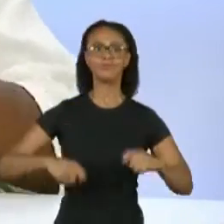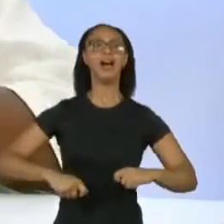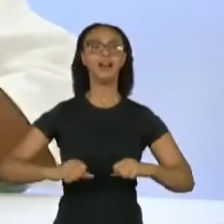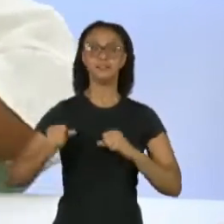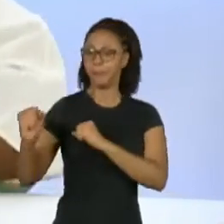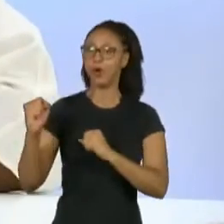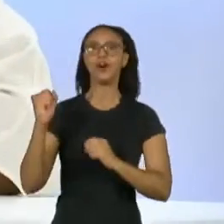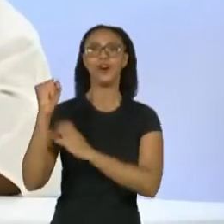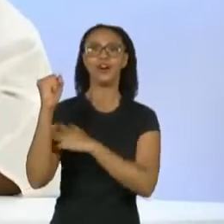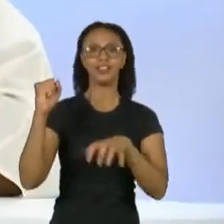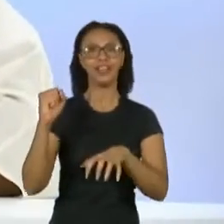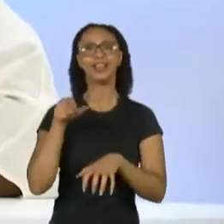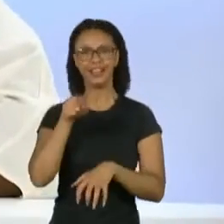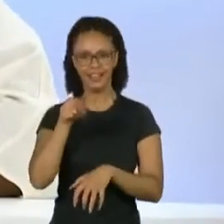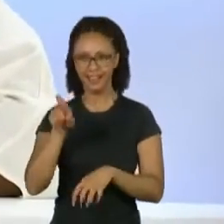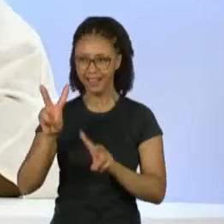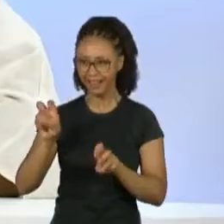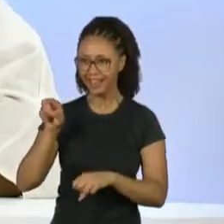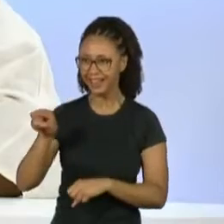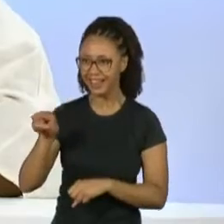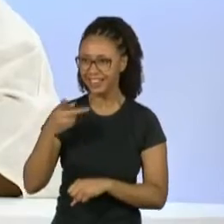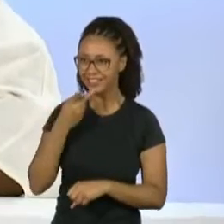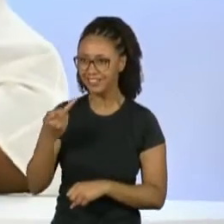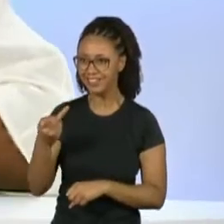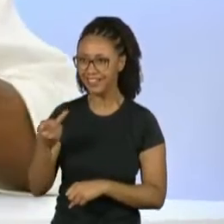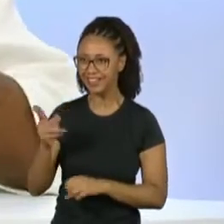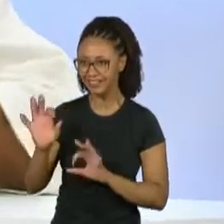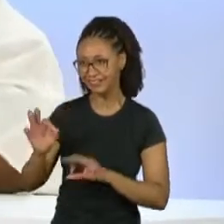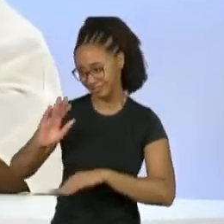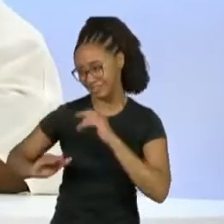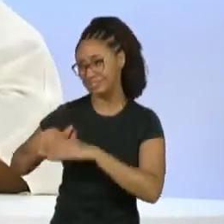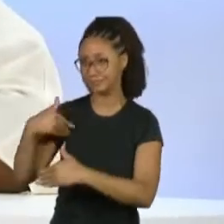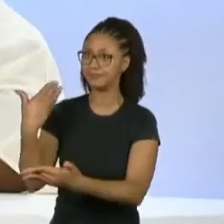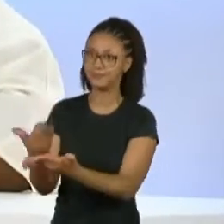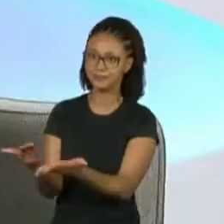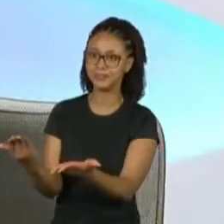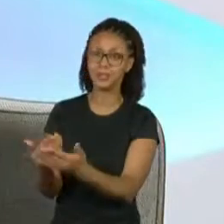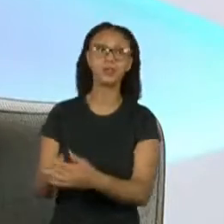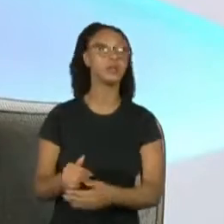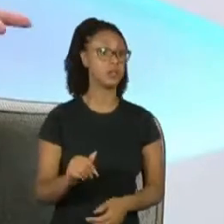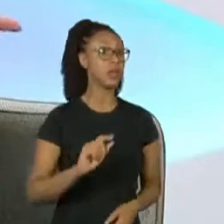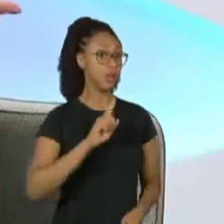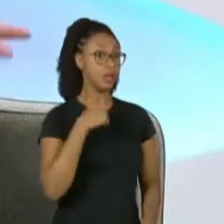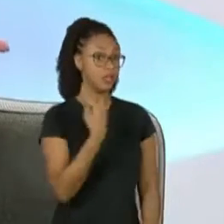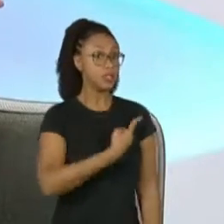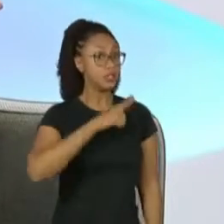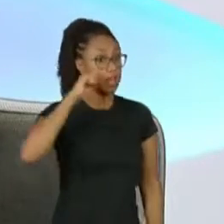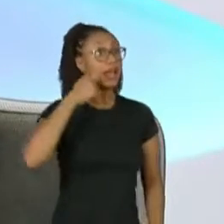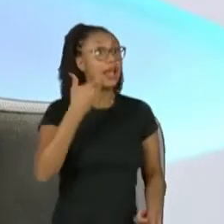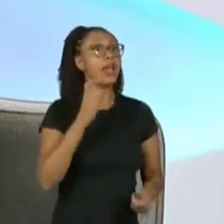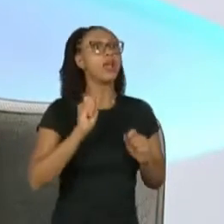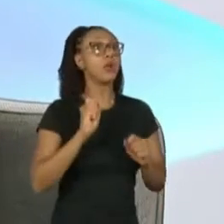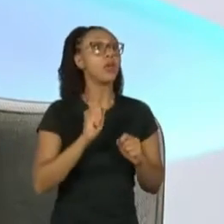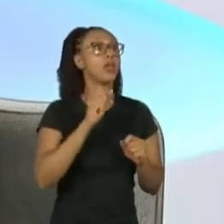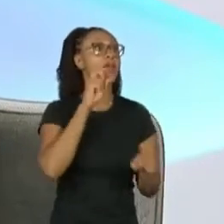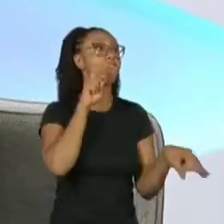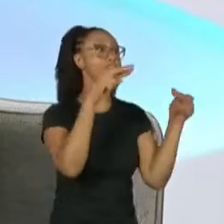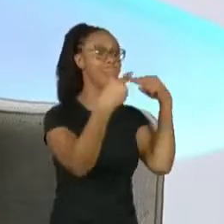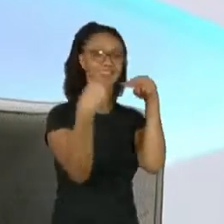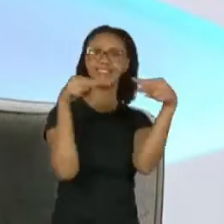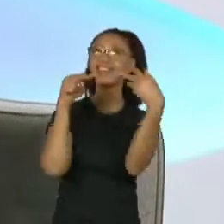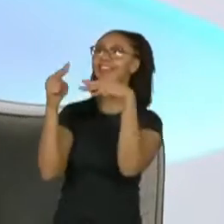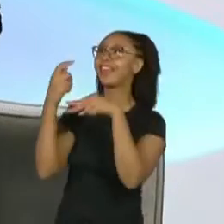acho que é muito sobre isso que você fazia e faz, segue fazendo. E os negros querem se ver também, né?